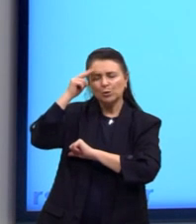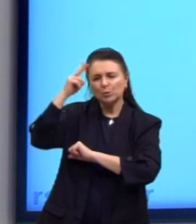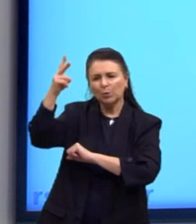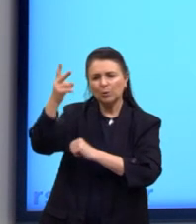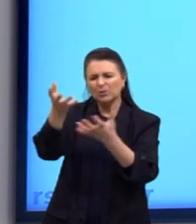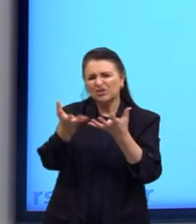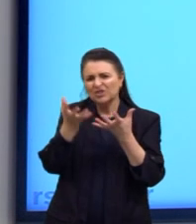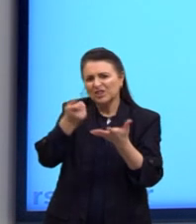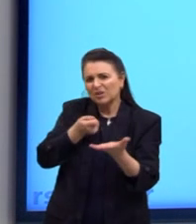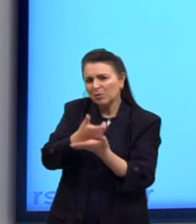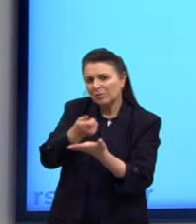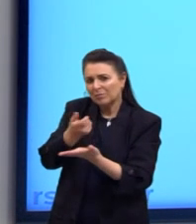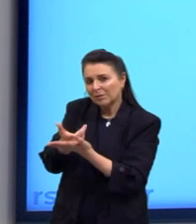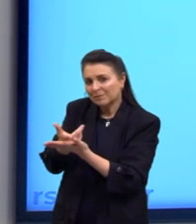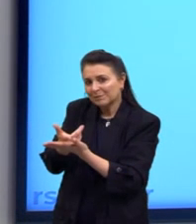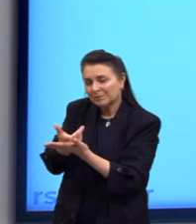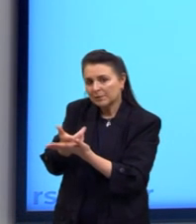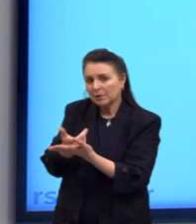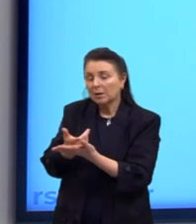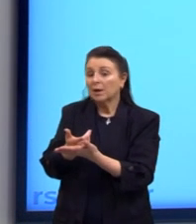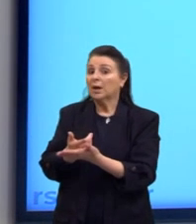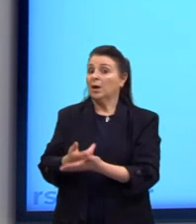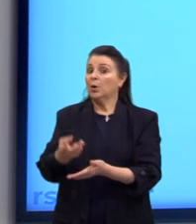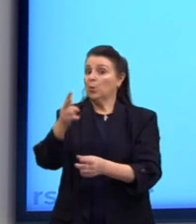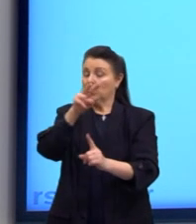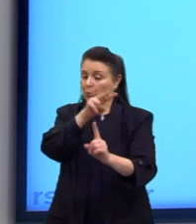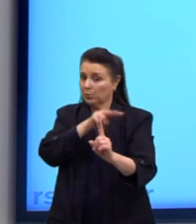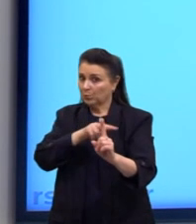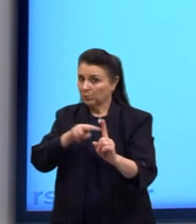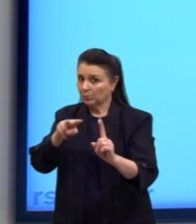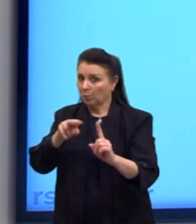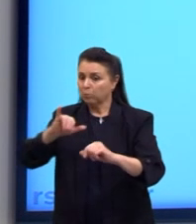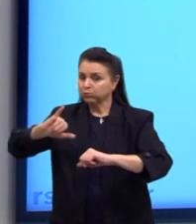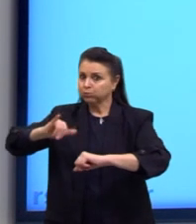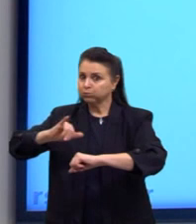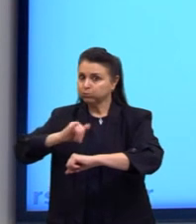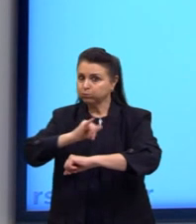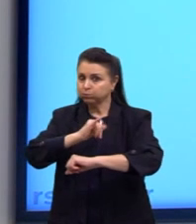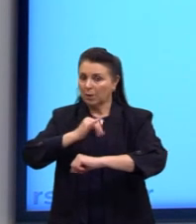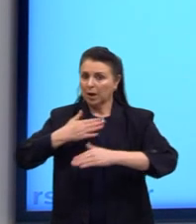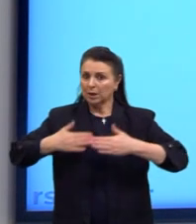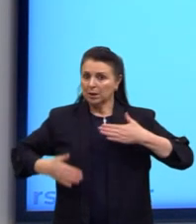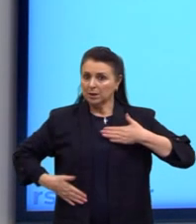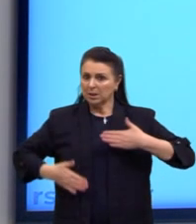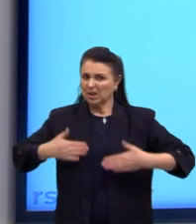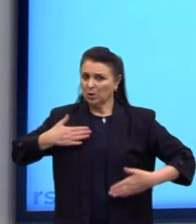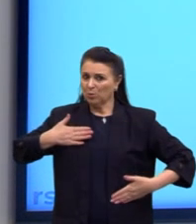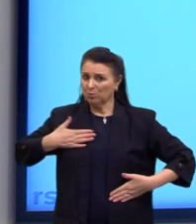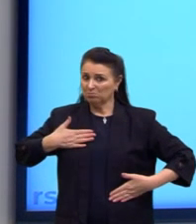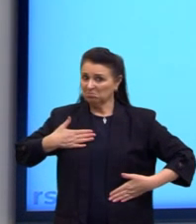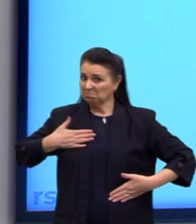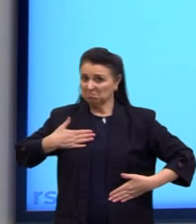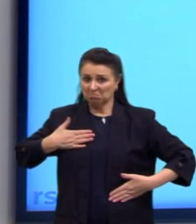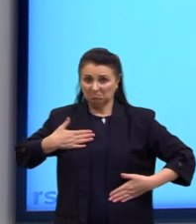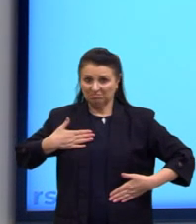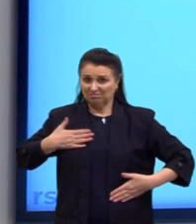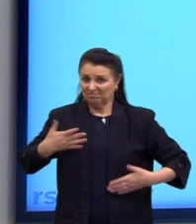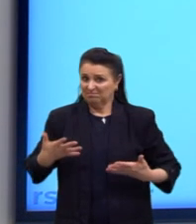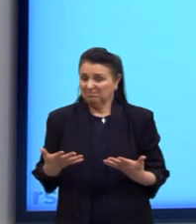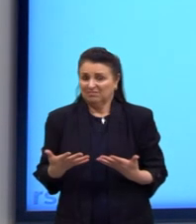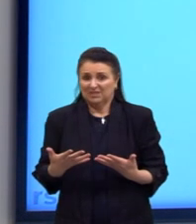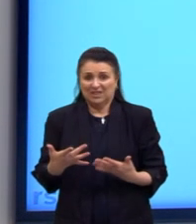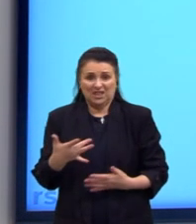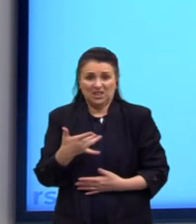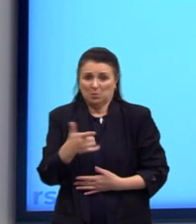pessoas. Partindo dessa concepção, o gordo passa a ter um corpo visivelmente sem comendimento, sem